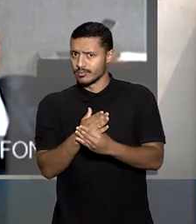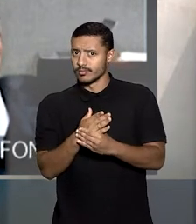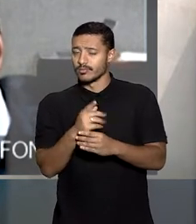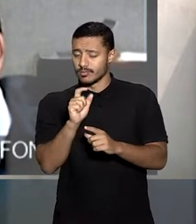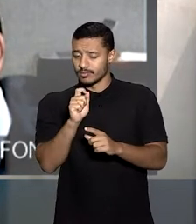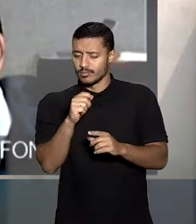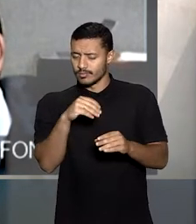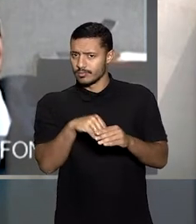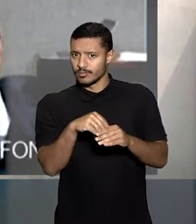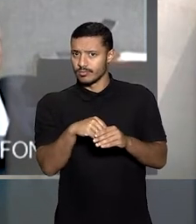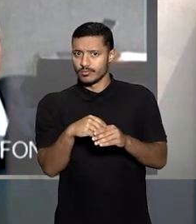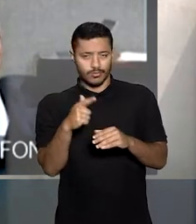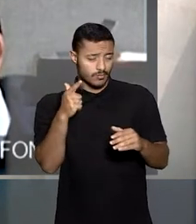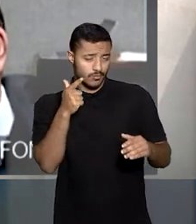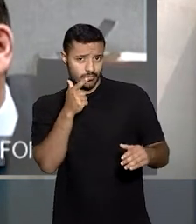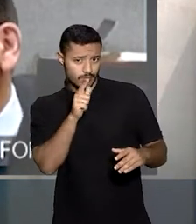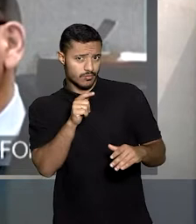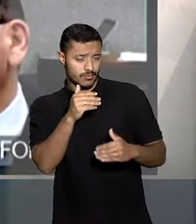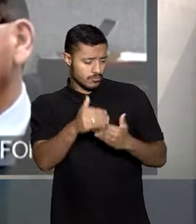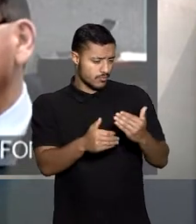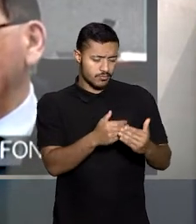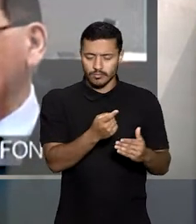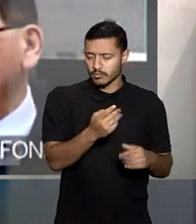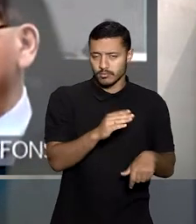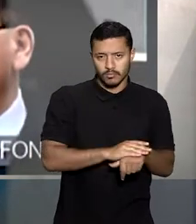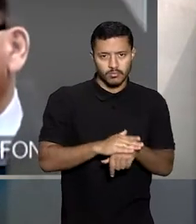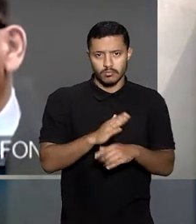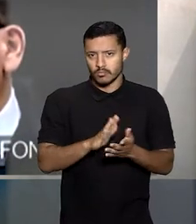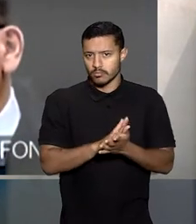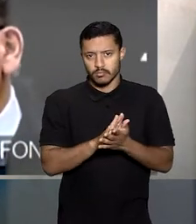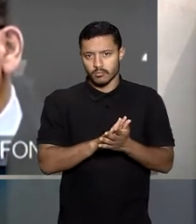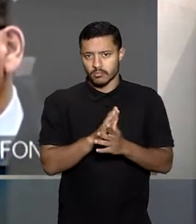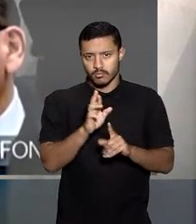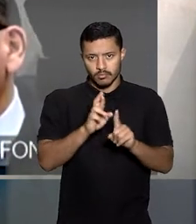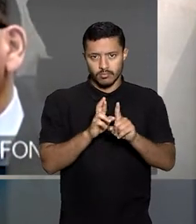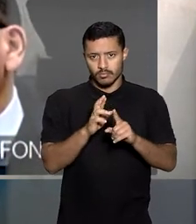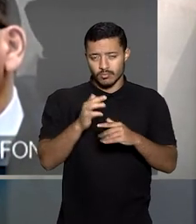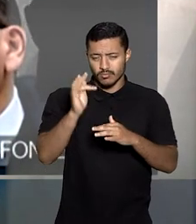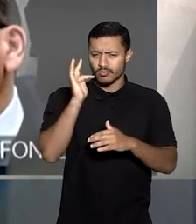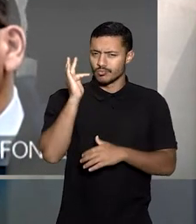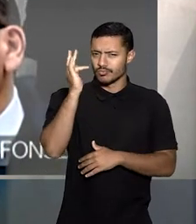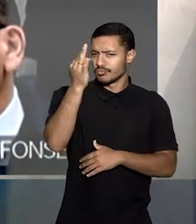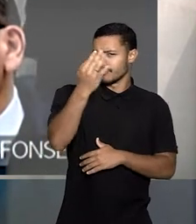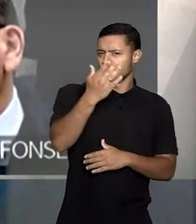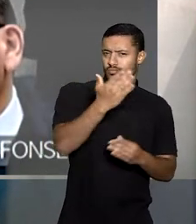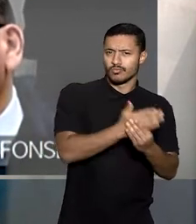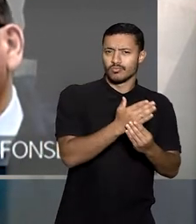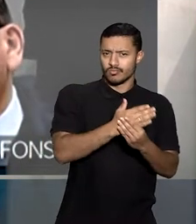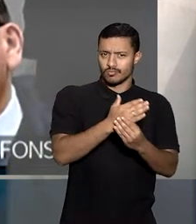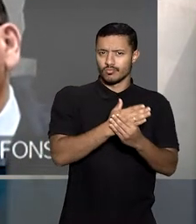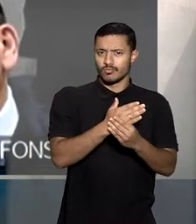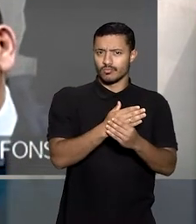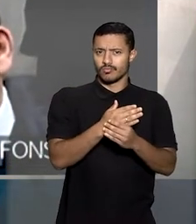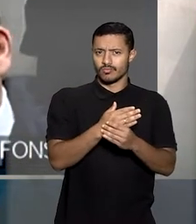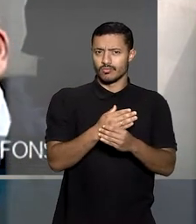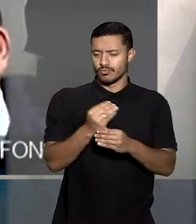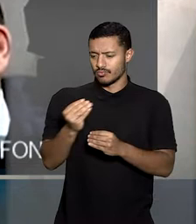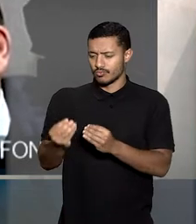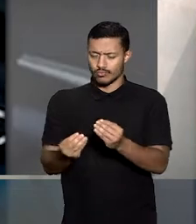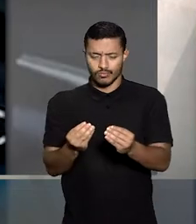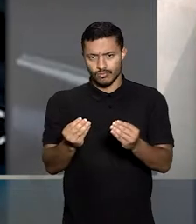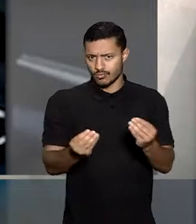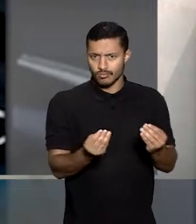que seu voto restou vencido e passa a não mais ser relator de futuros recursos ou ações distribuídas por